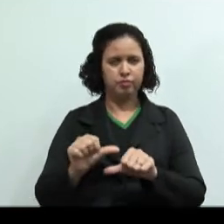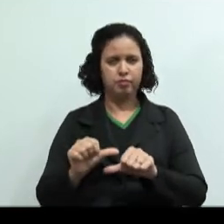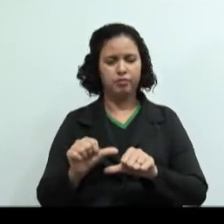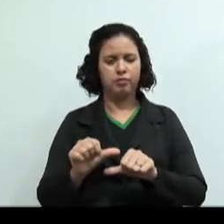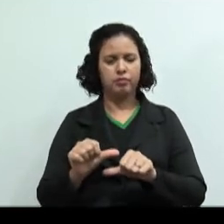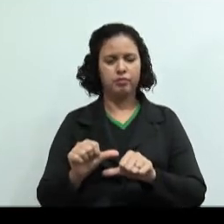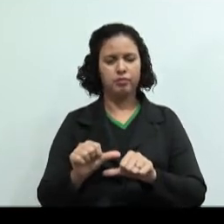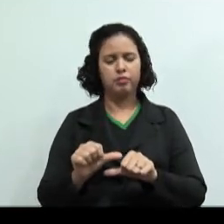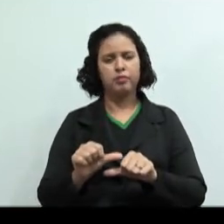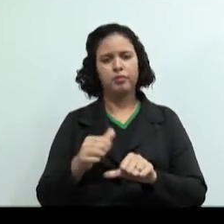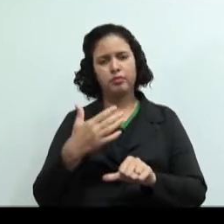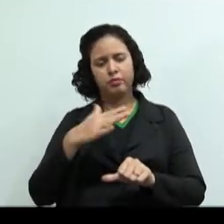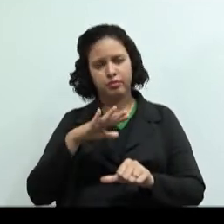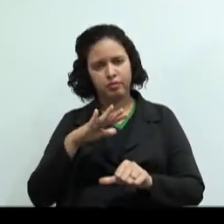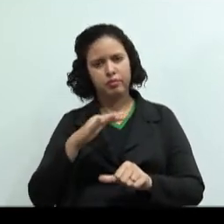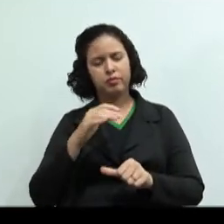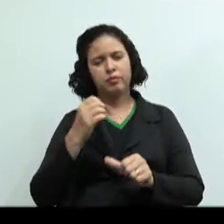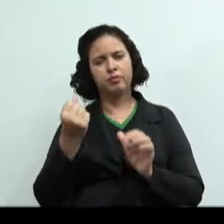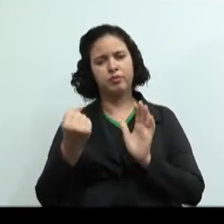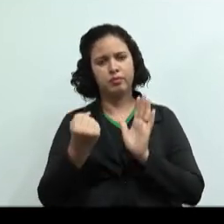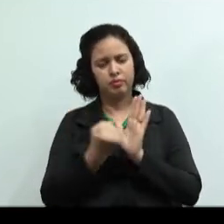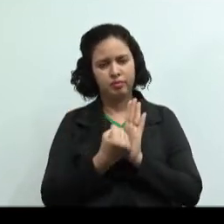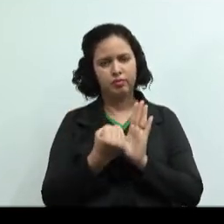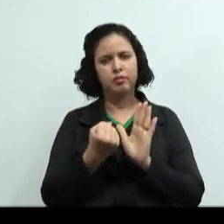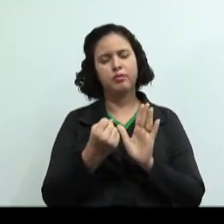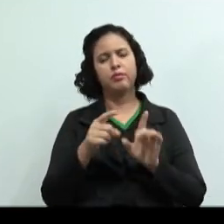semifixos e os semivariáveis.